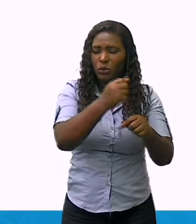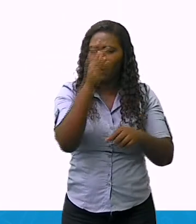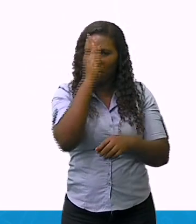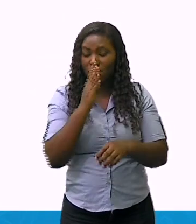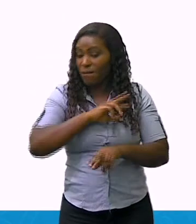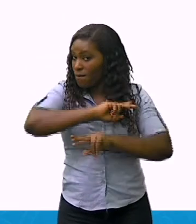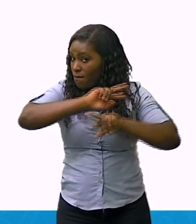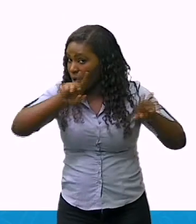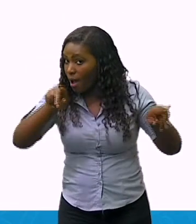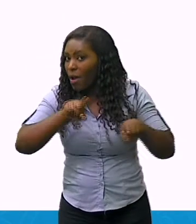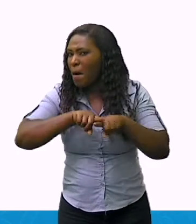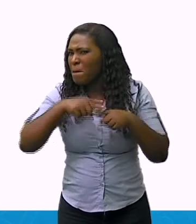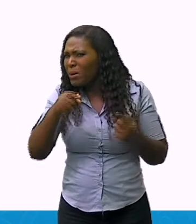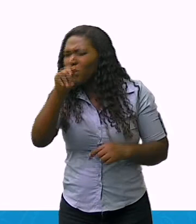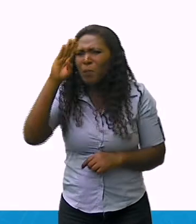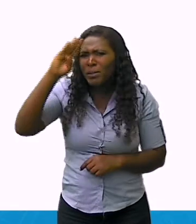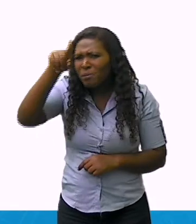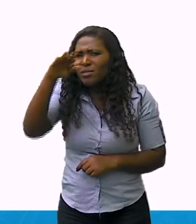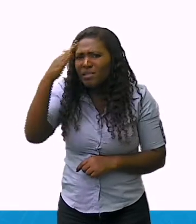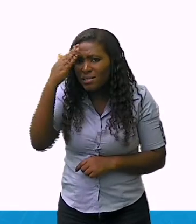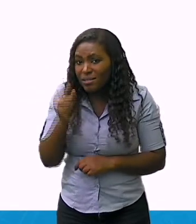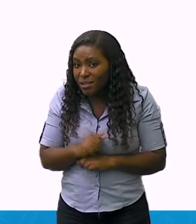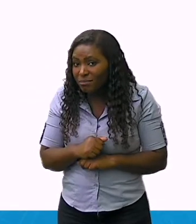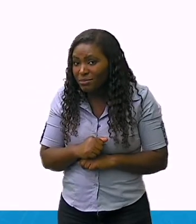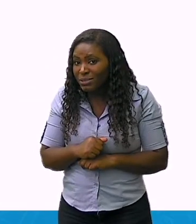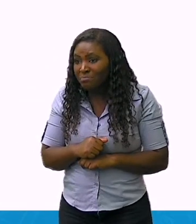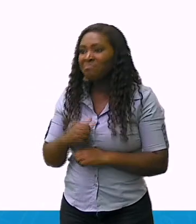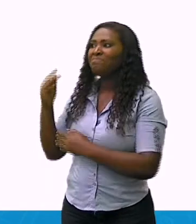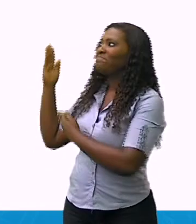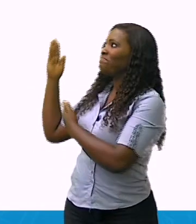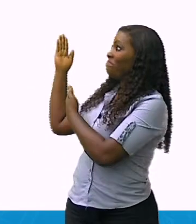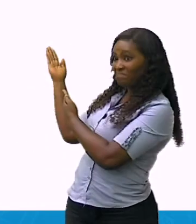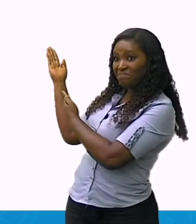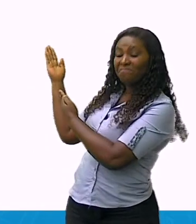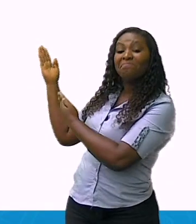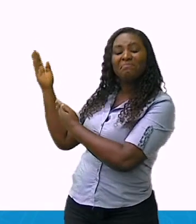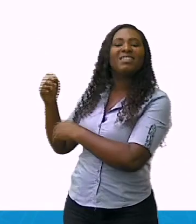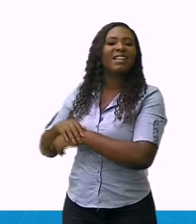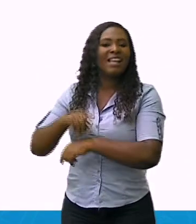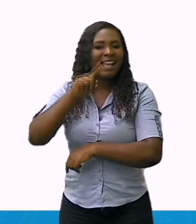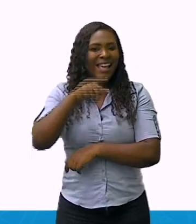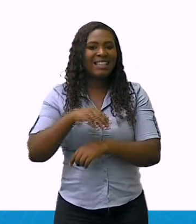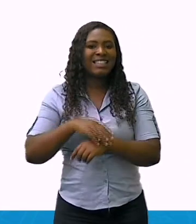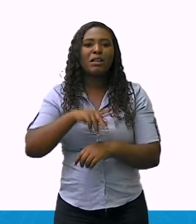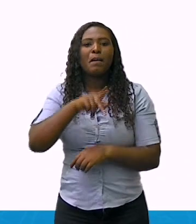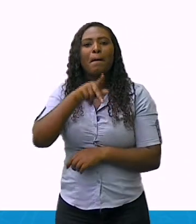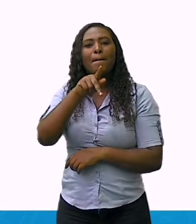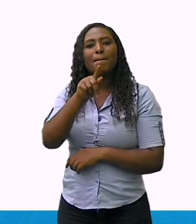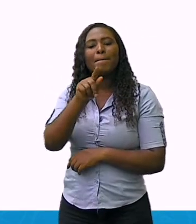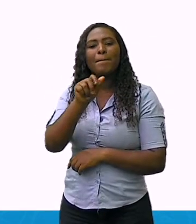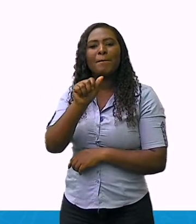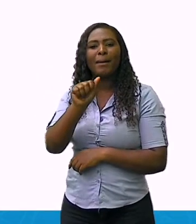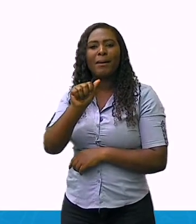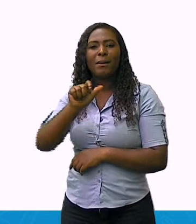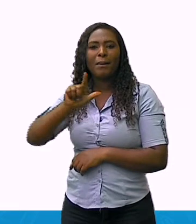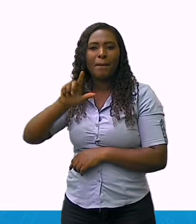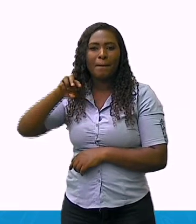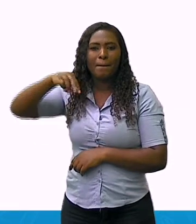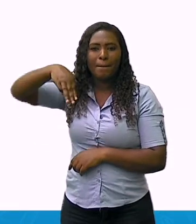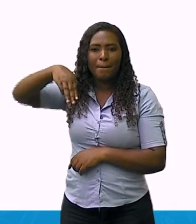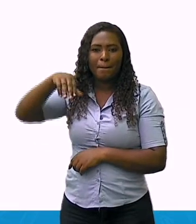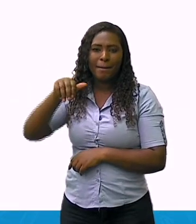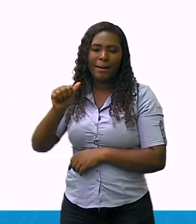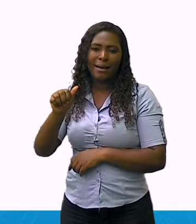Vou apresentar para vocês agora. Este quilombo aqui, quilombo dos Palmares, Palmares. Ele foi